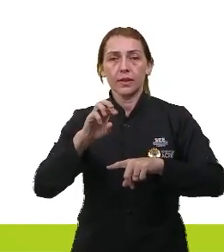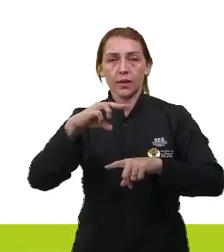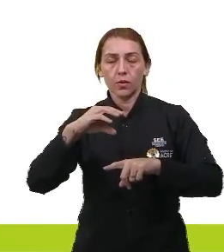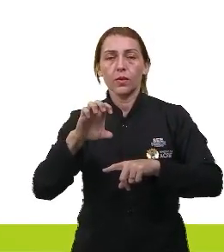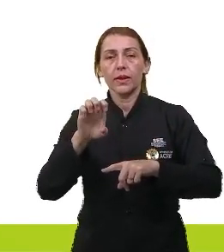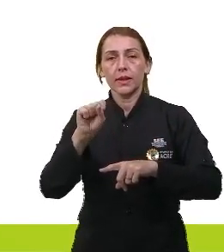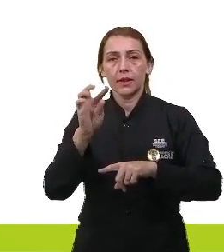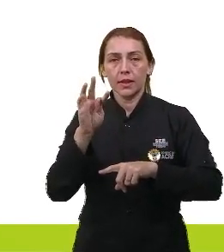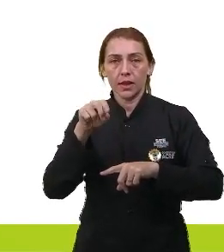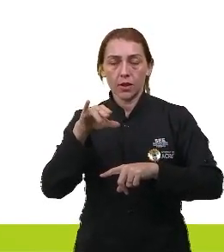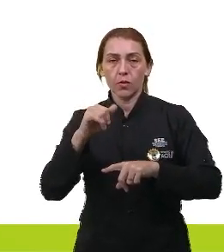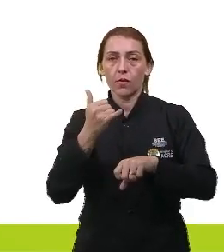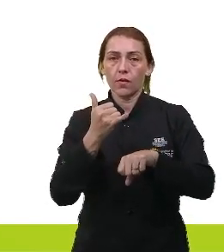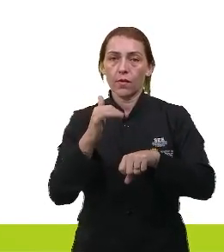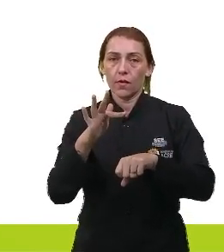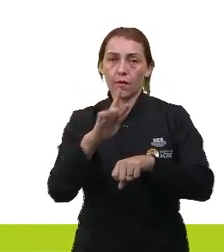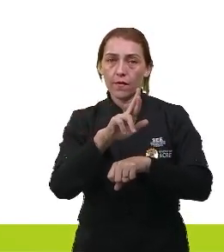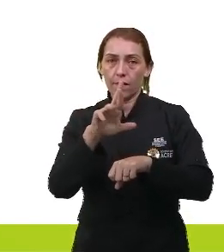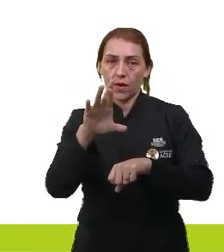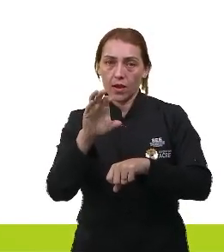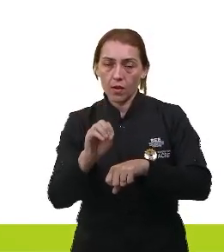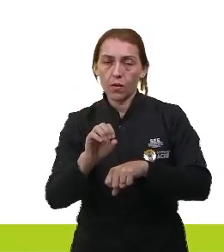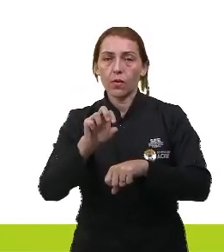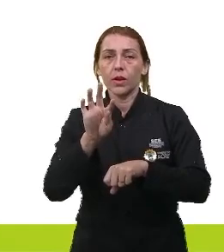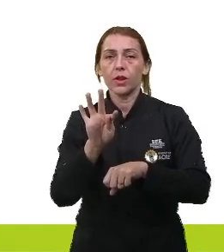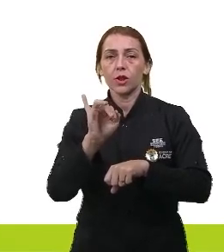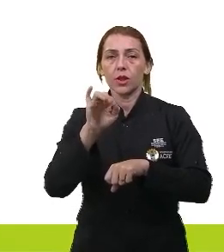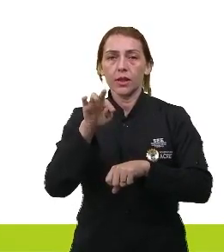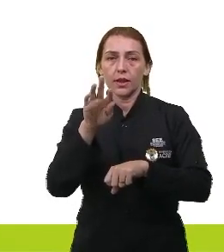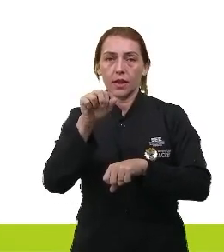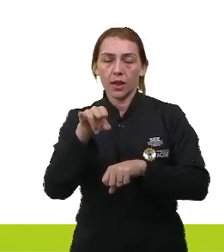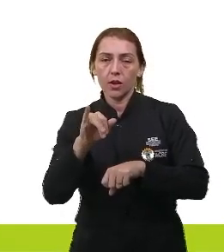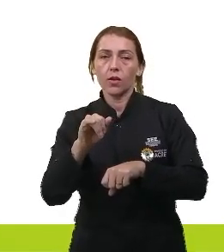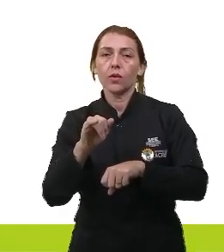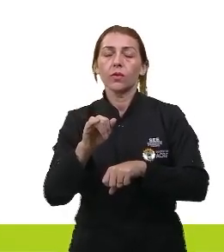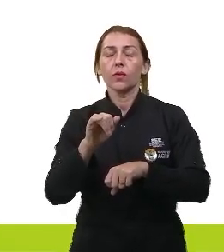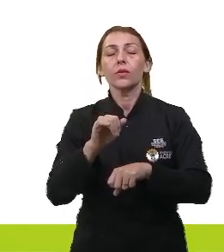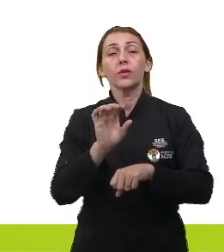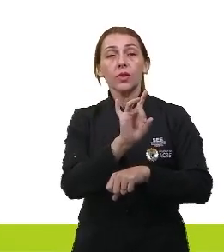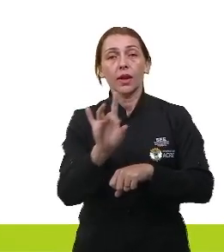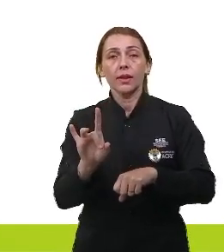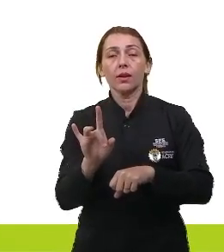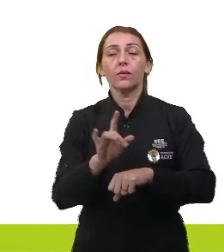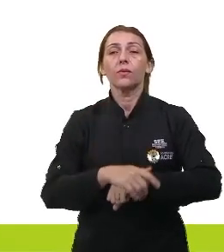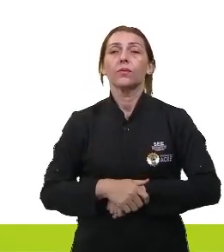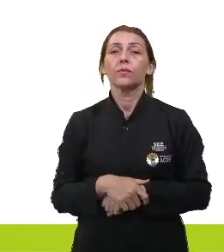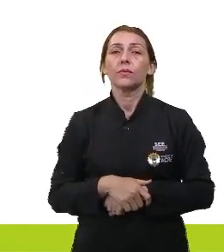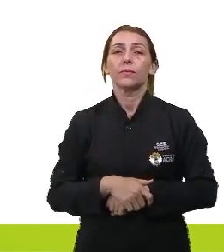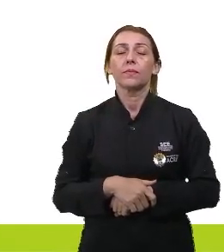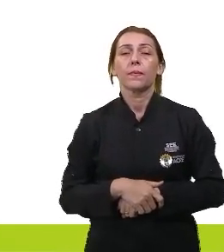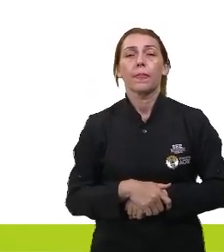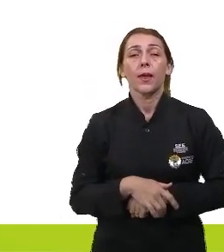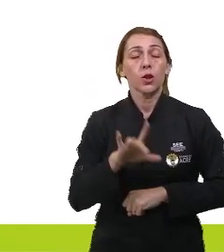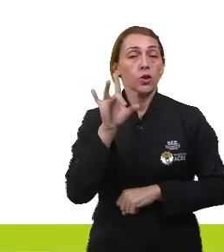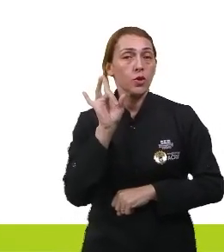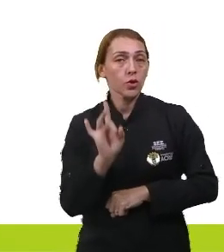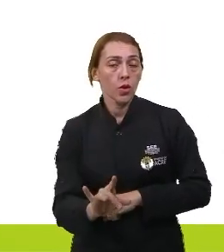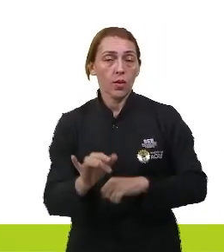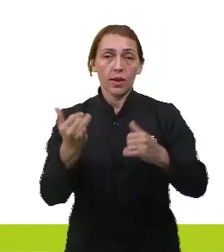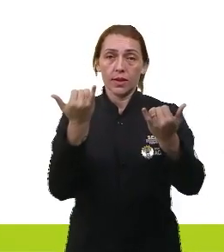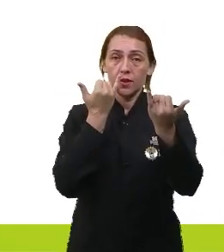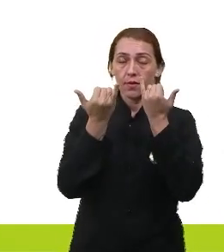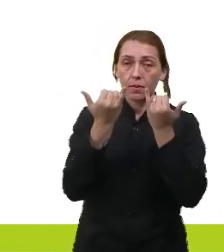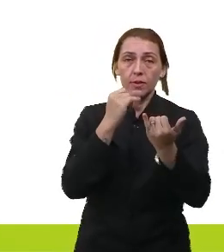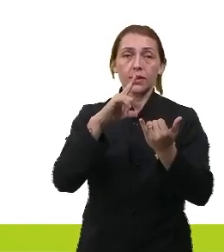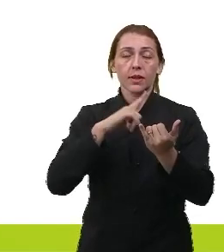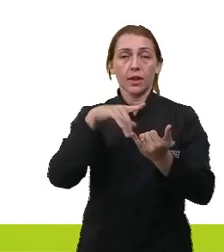estanho, ferro e titânio, e os potenciais de cada uma. Considerando somente as informações